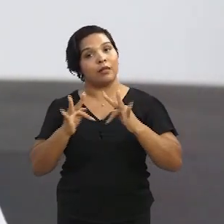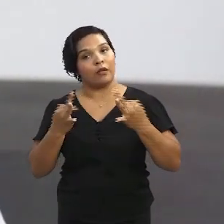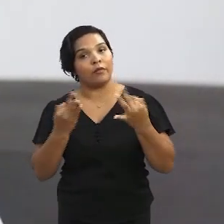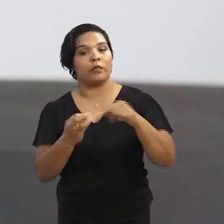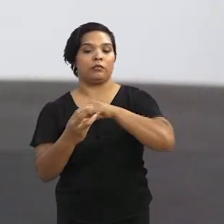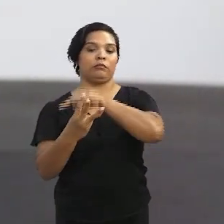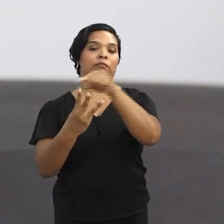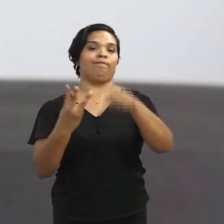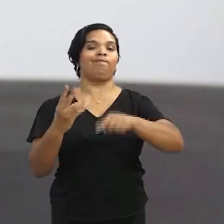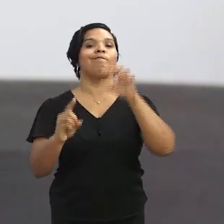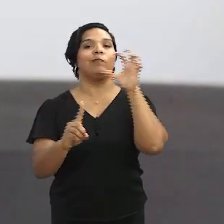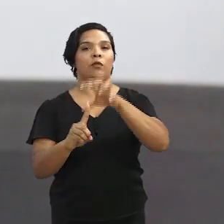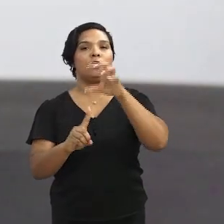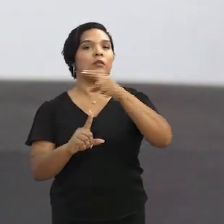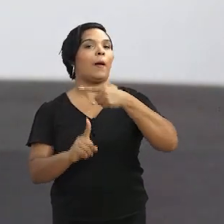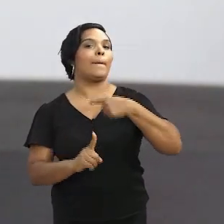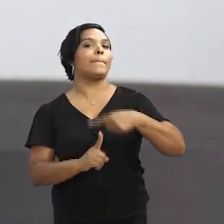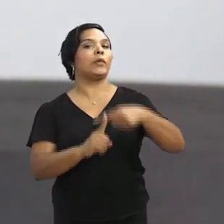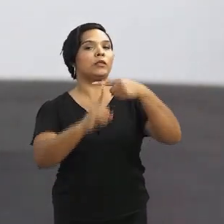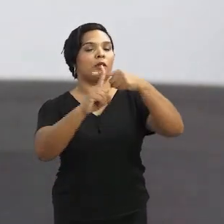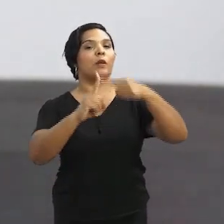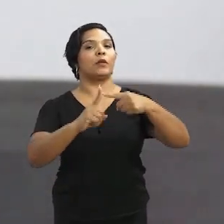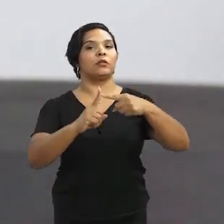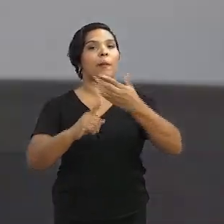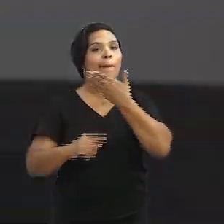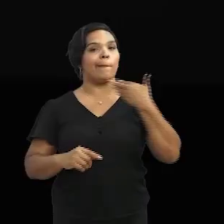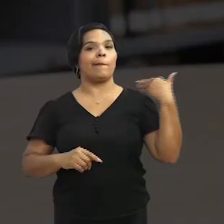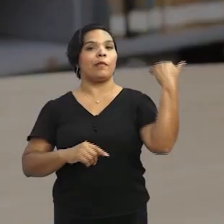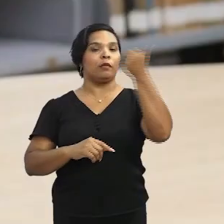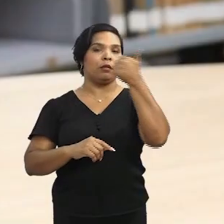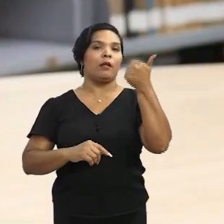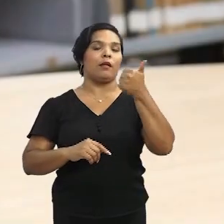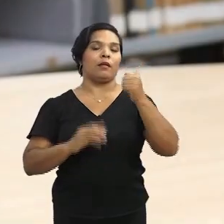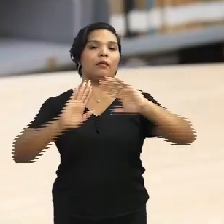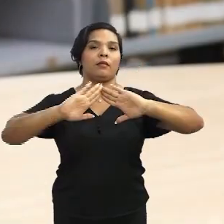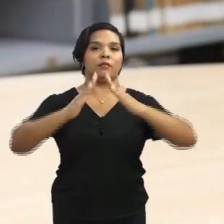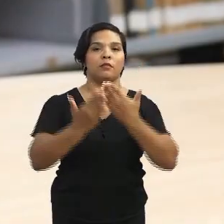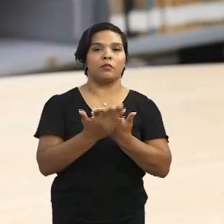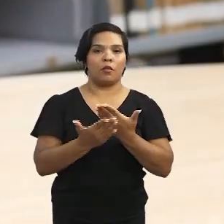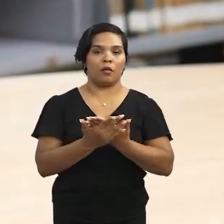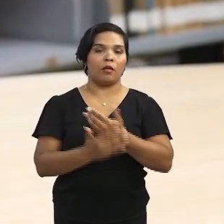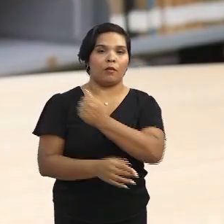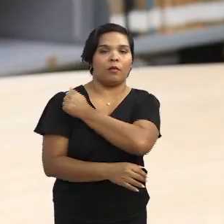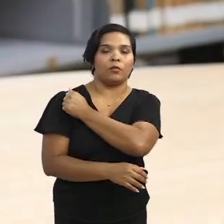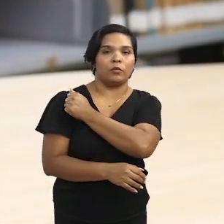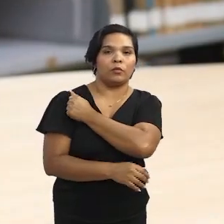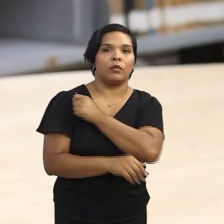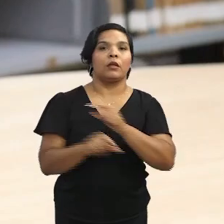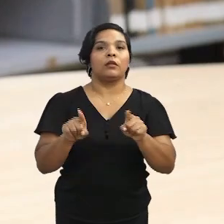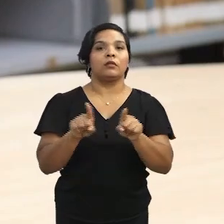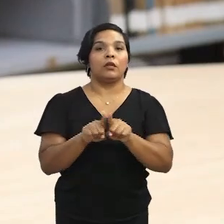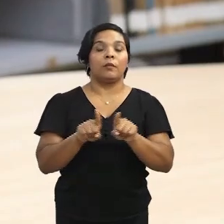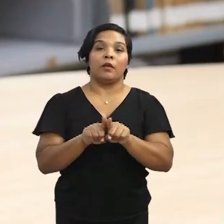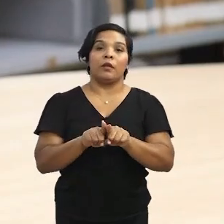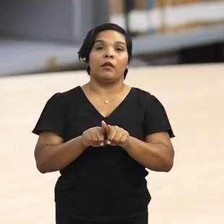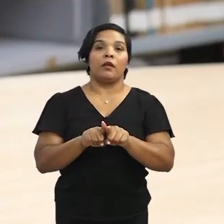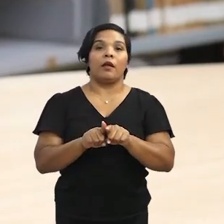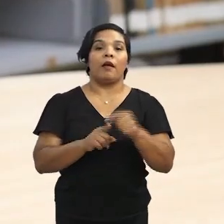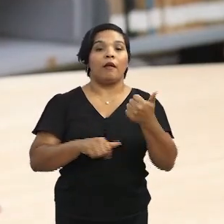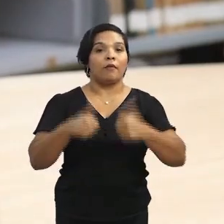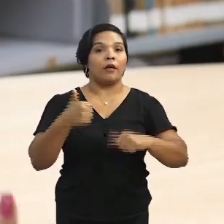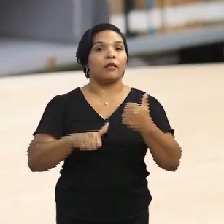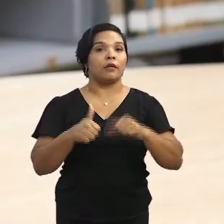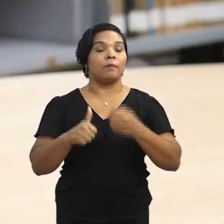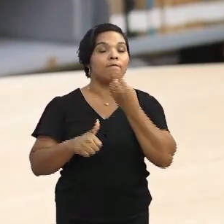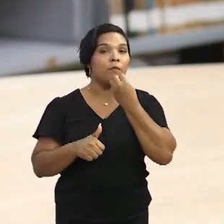família influenciam positivamente no desempenho escolar. É uma política extremamente importante, né? A gente consegue observar isso